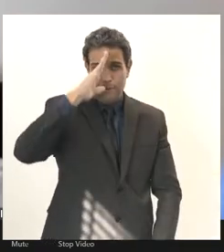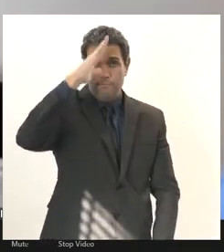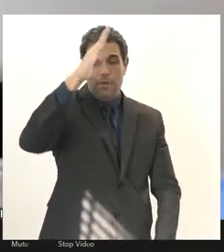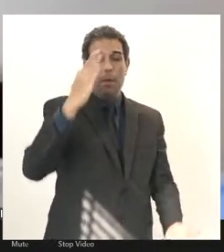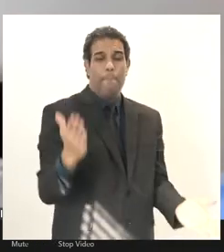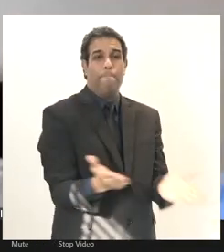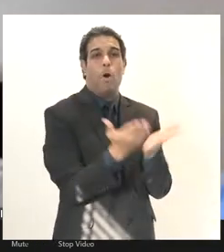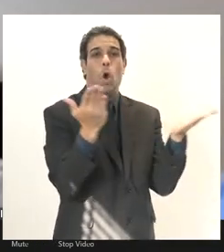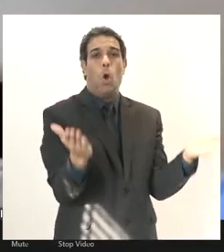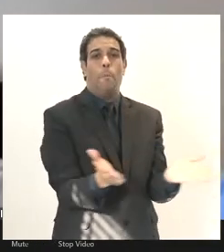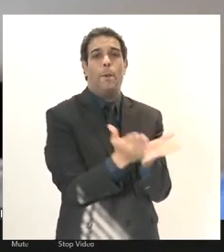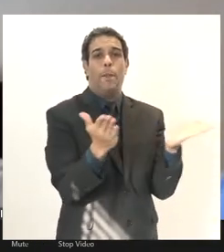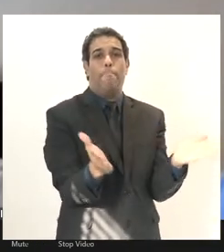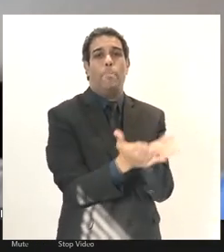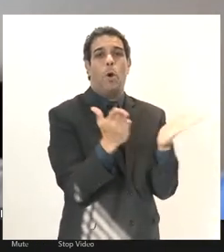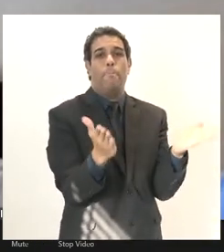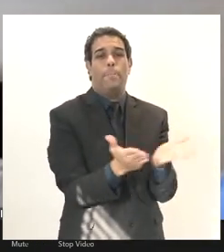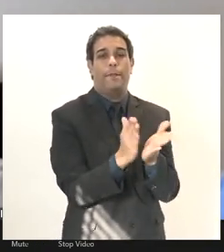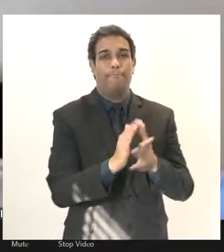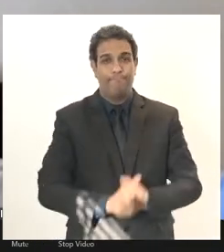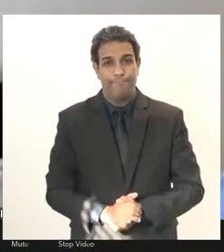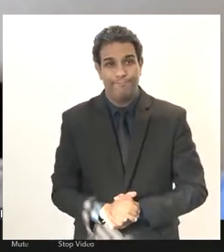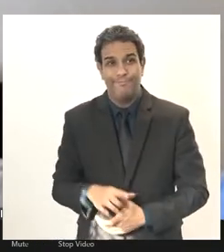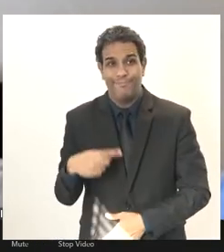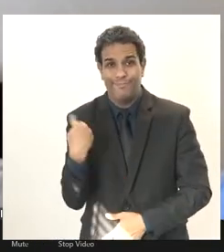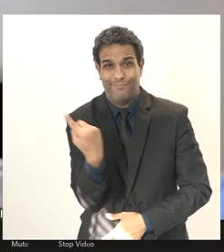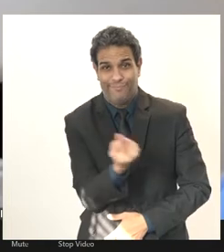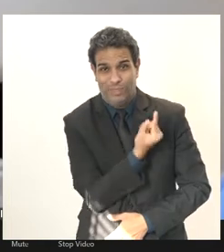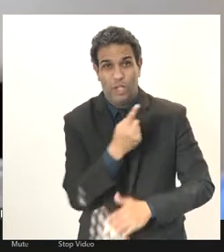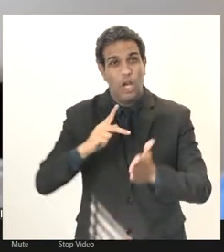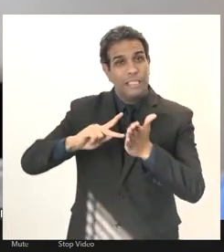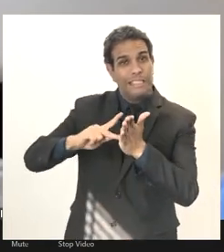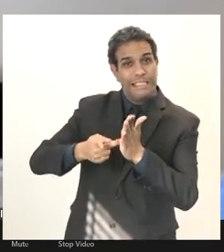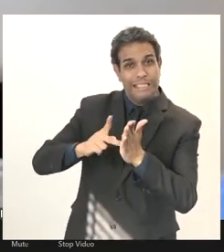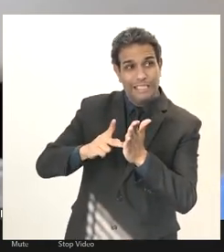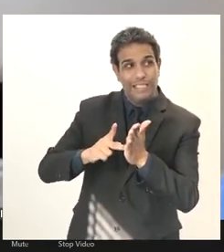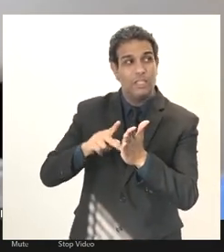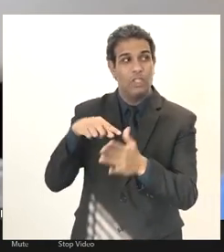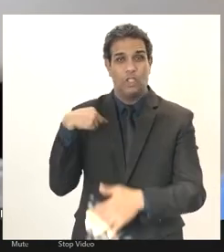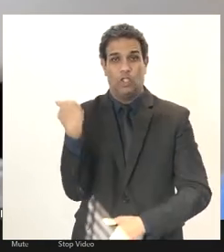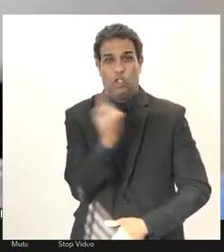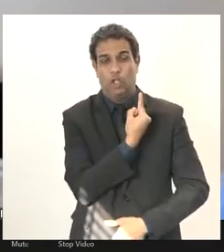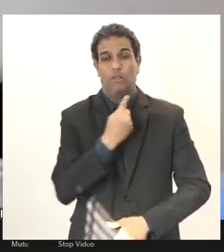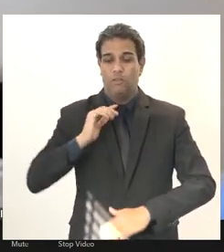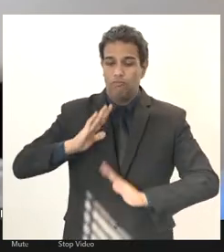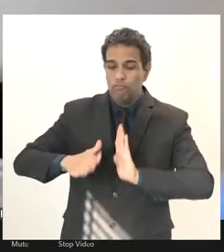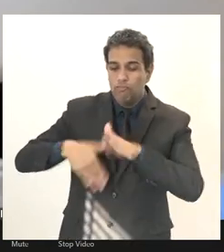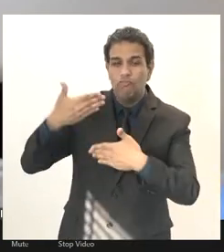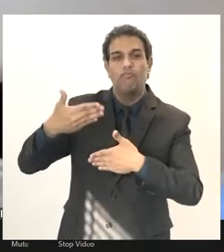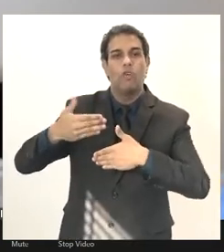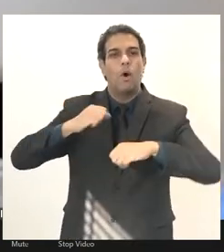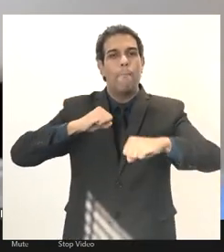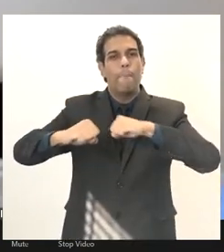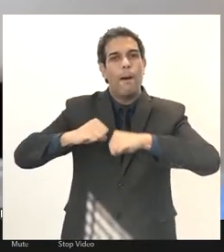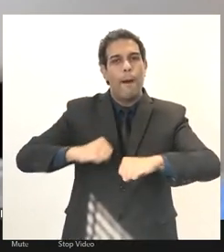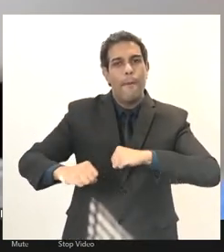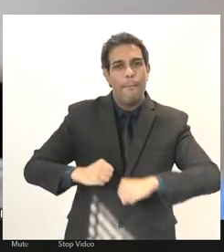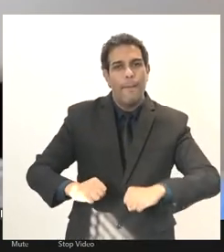vulnerável nós do Cisejuf temos desenvolvido várias ações de mobilização